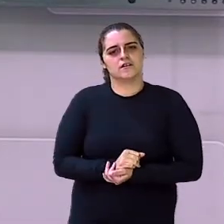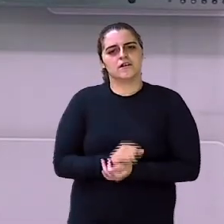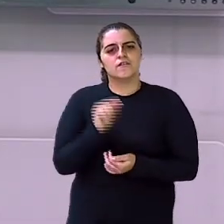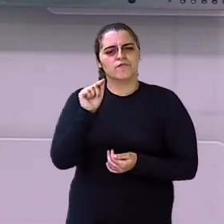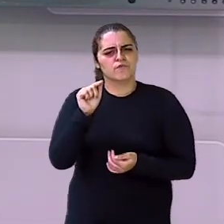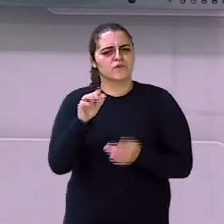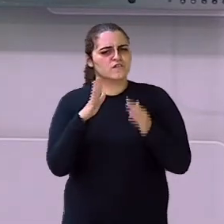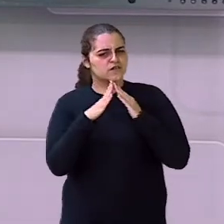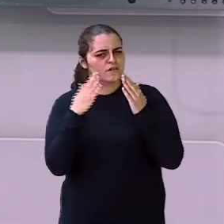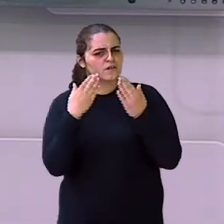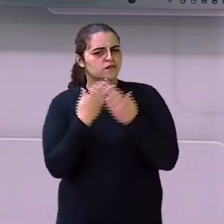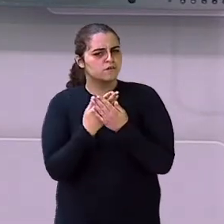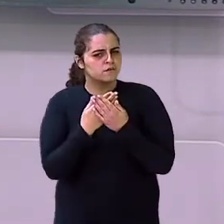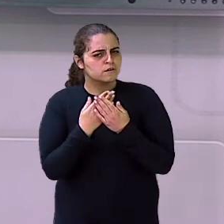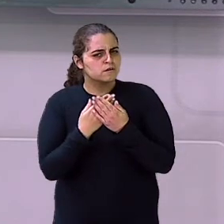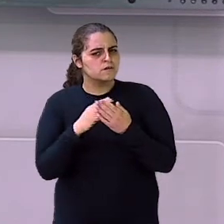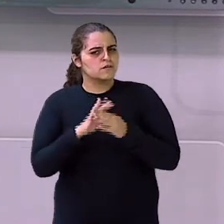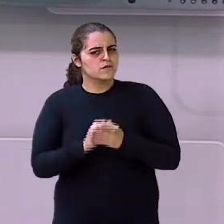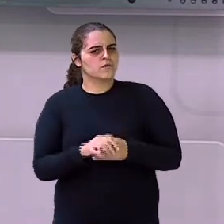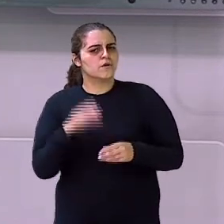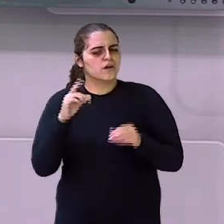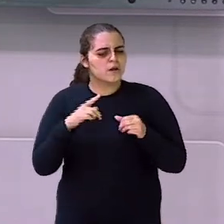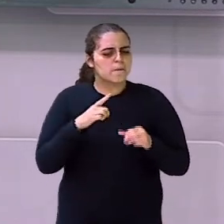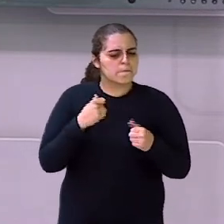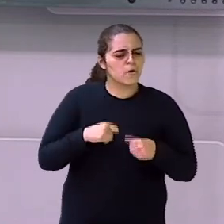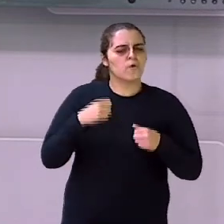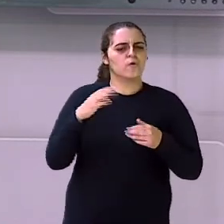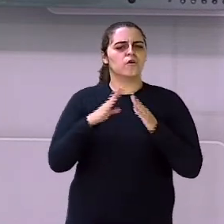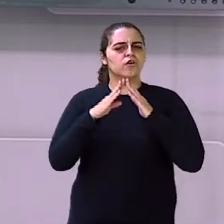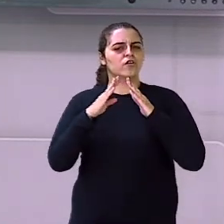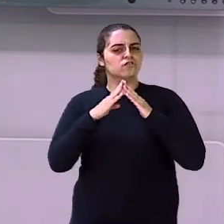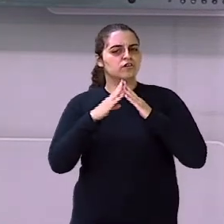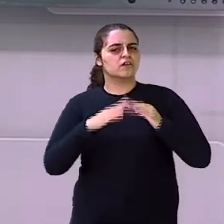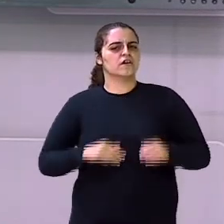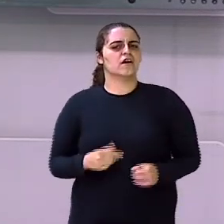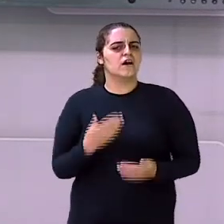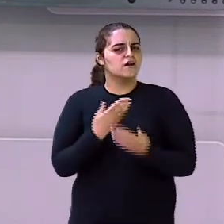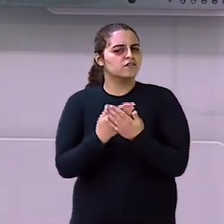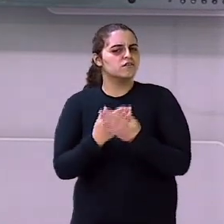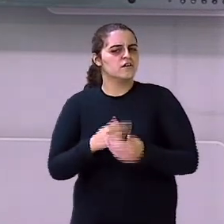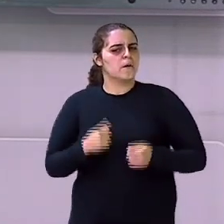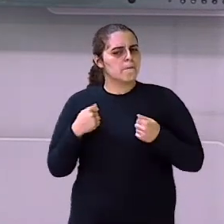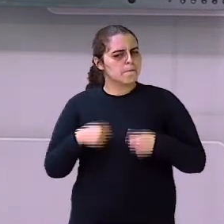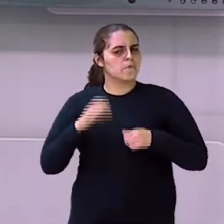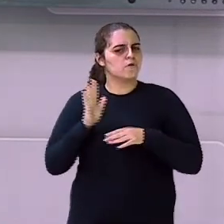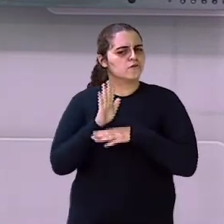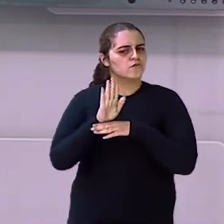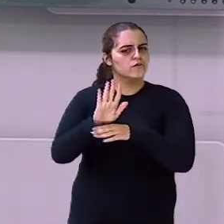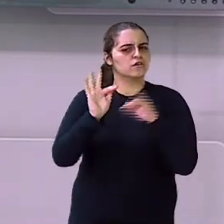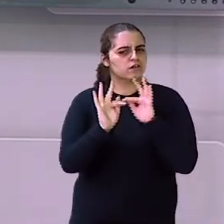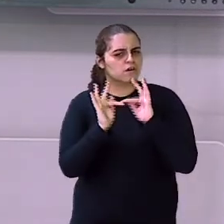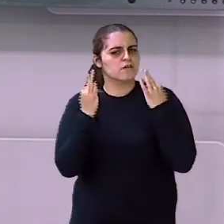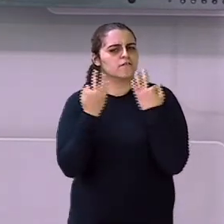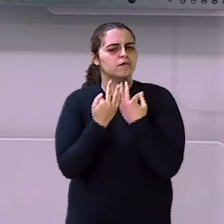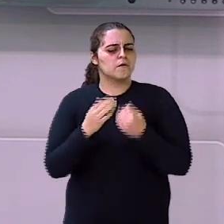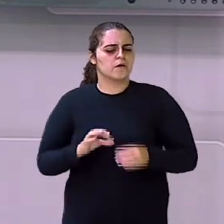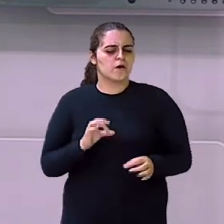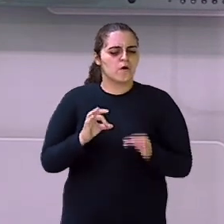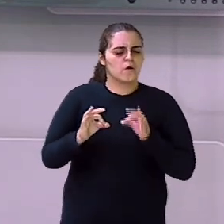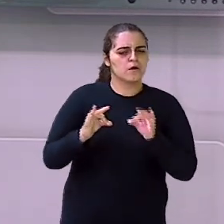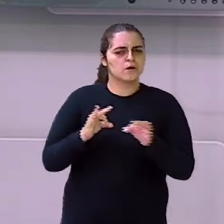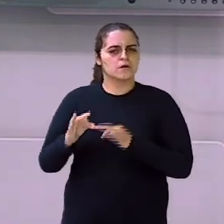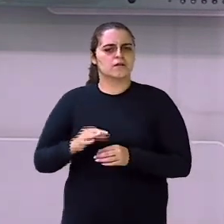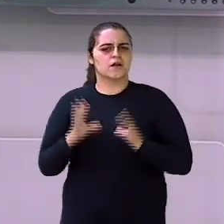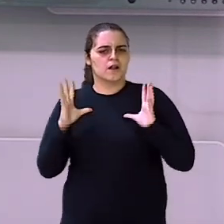você Estudante Pode sim Ajudar Se a professora Você está vendo A mamãe Juntar o lixo Quer fazer